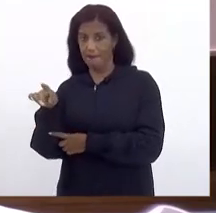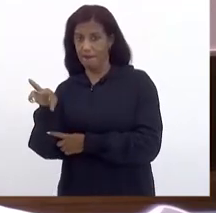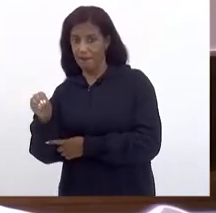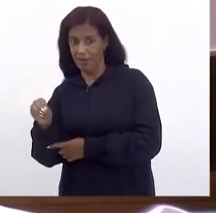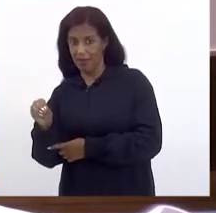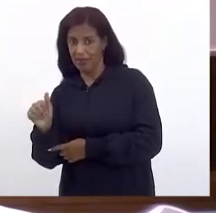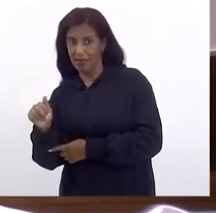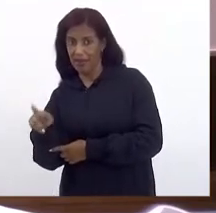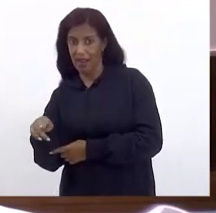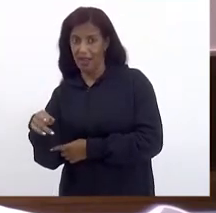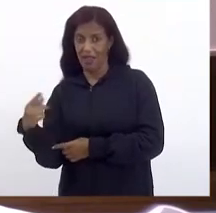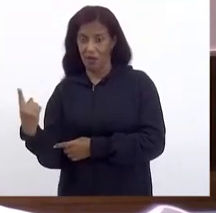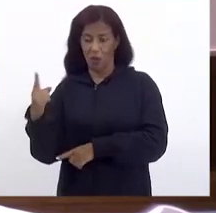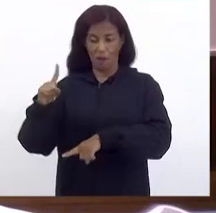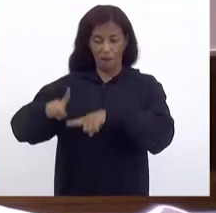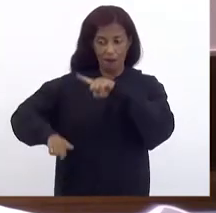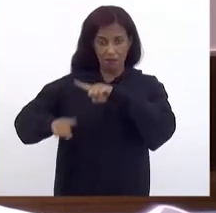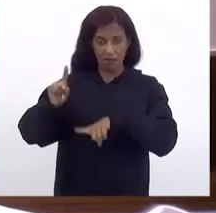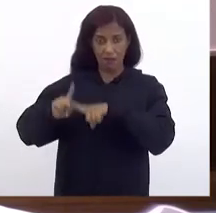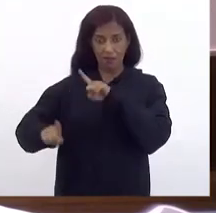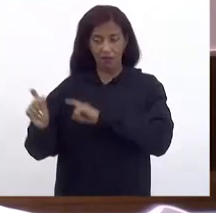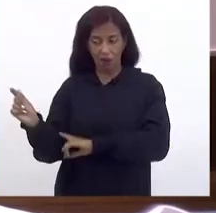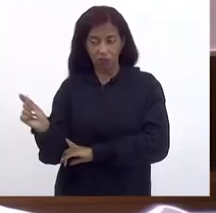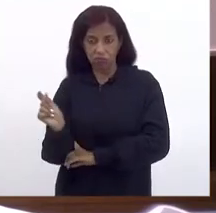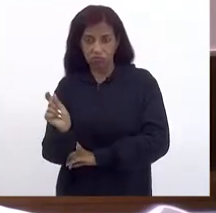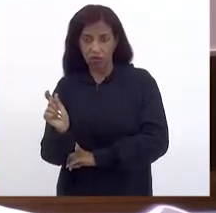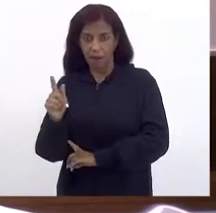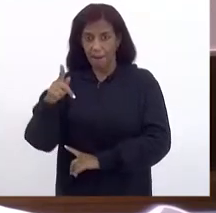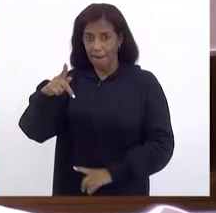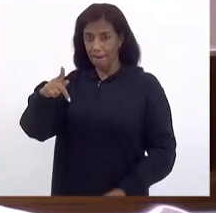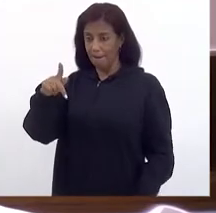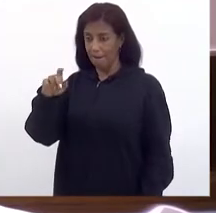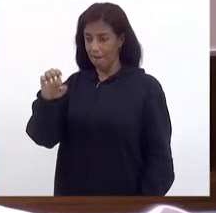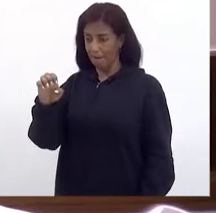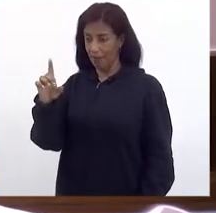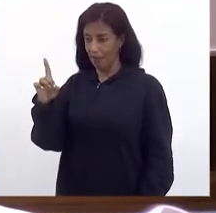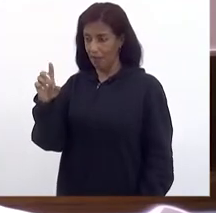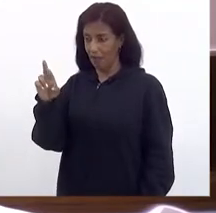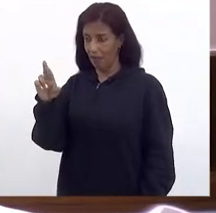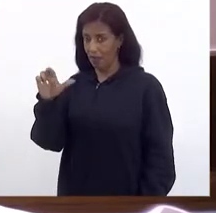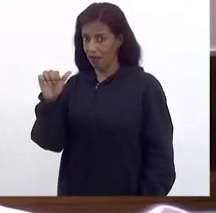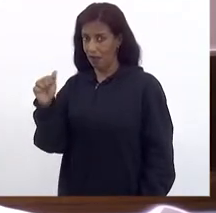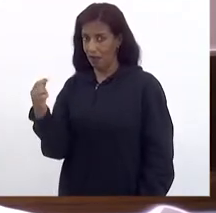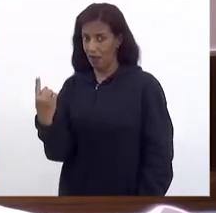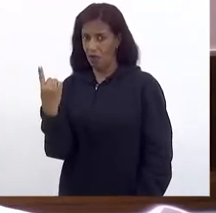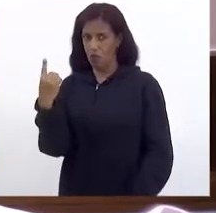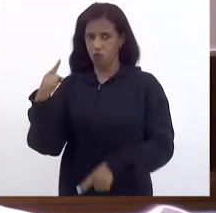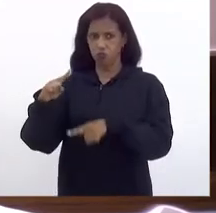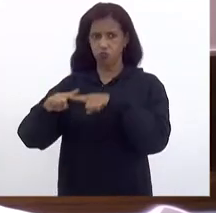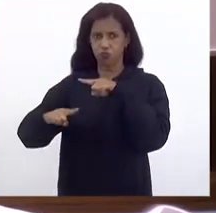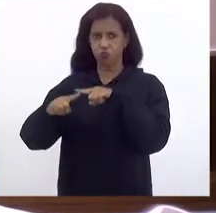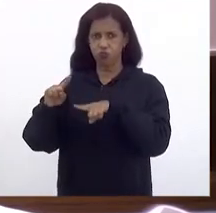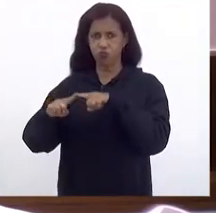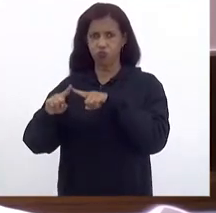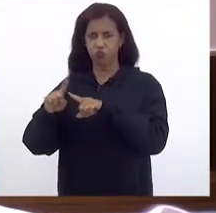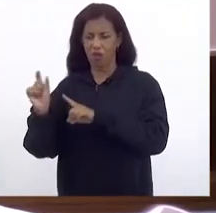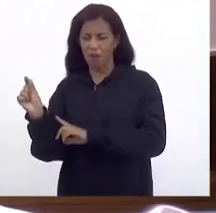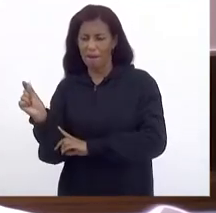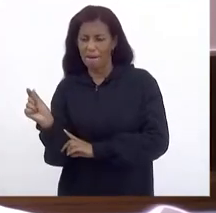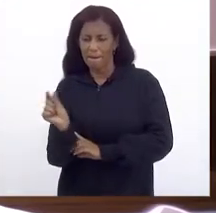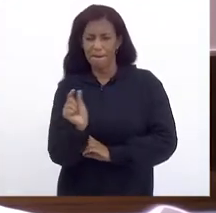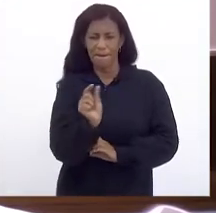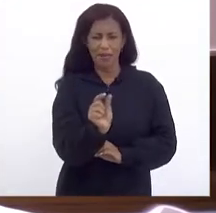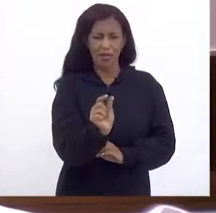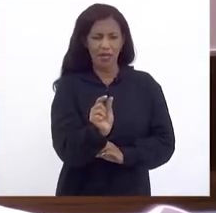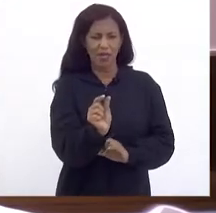Componente Um componente Um componente Do concreto Besson Usinado A